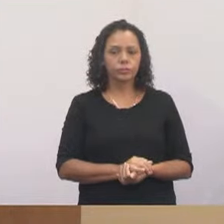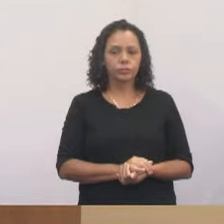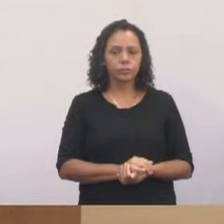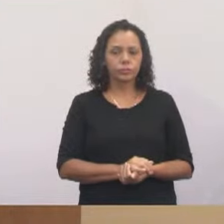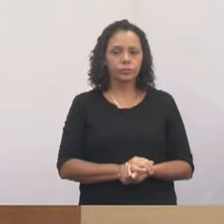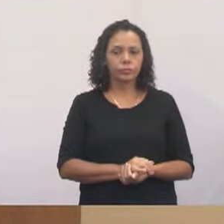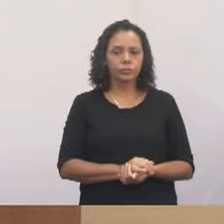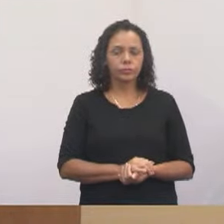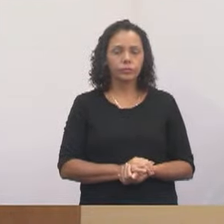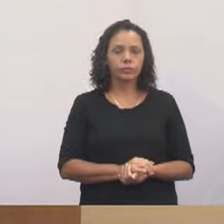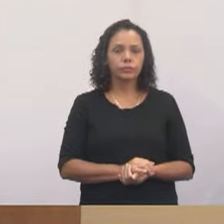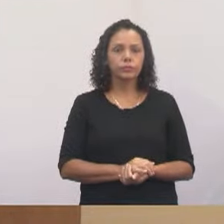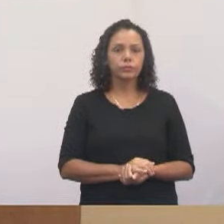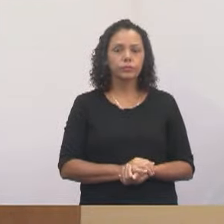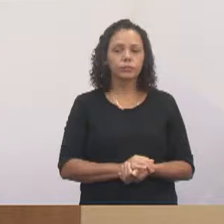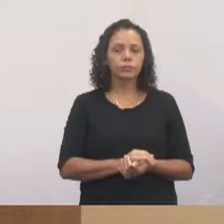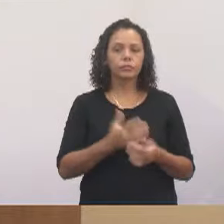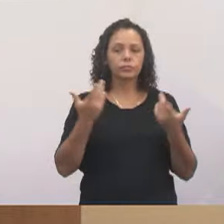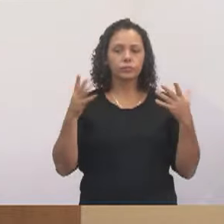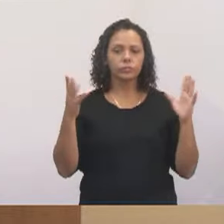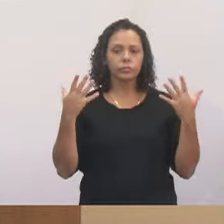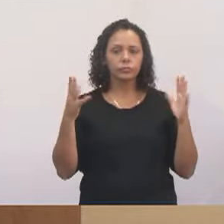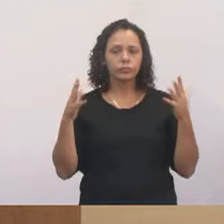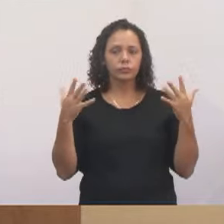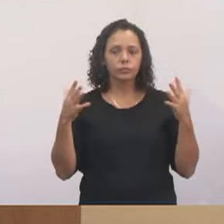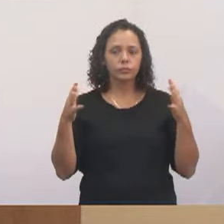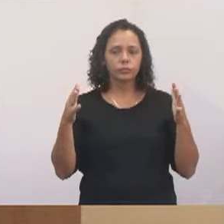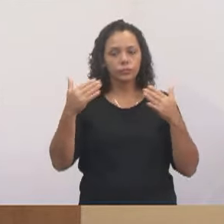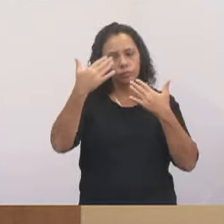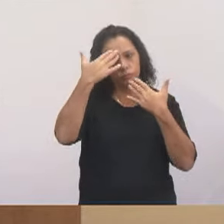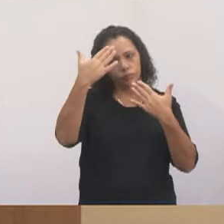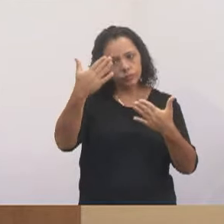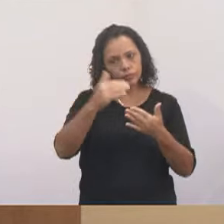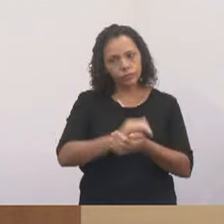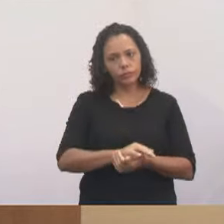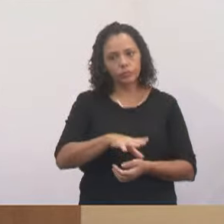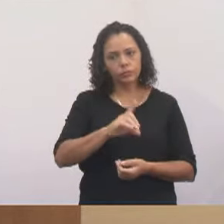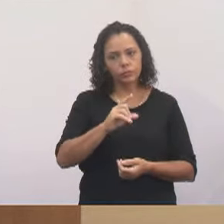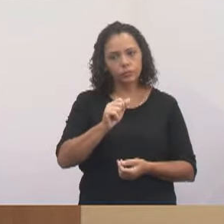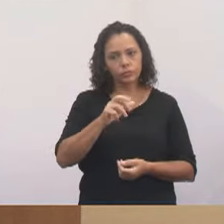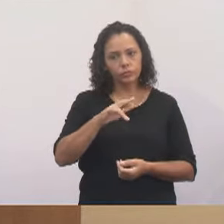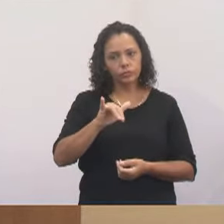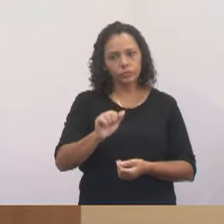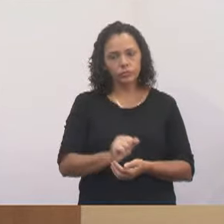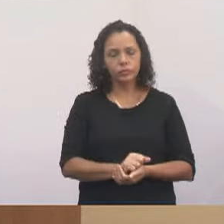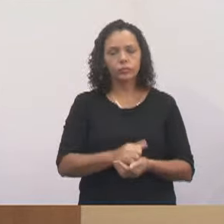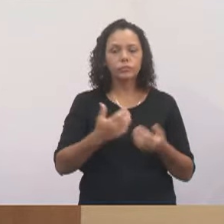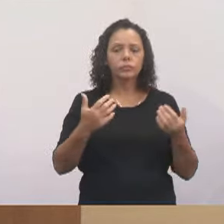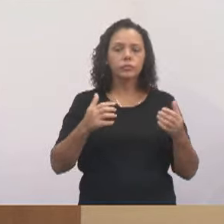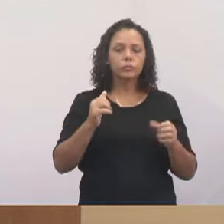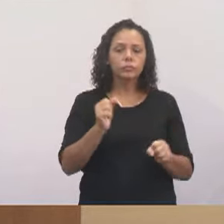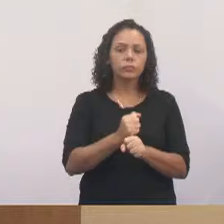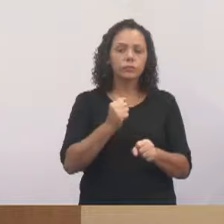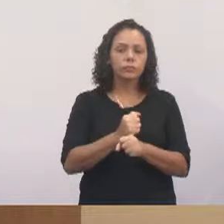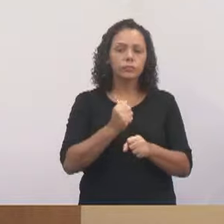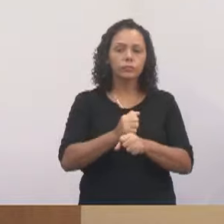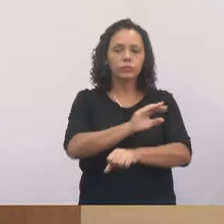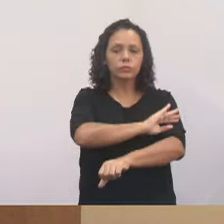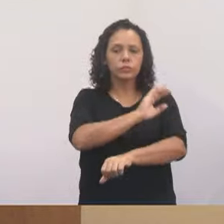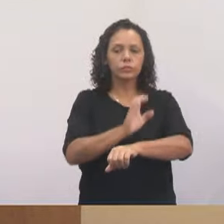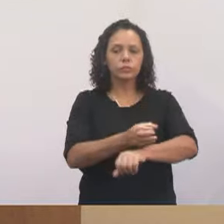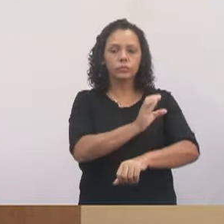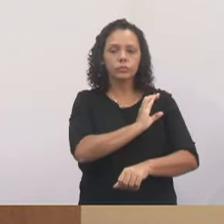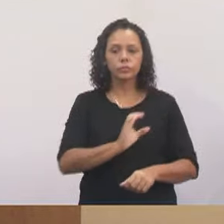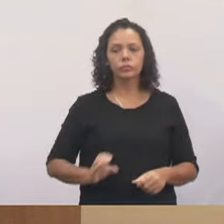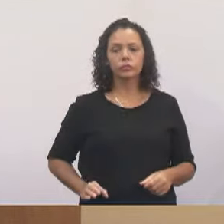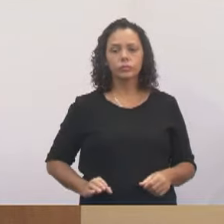É isso. Aí vai ser construído. Obrigada, Dario. Aí vai ser construído no Morro